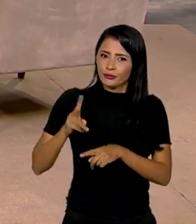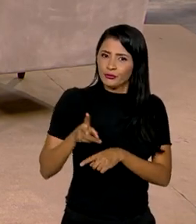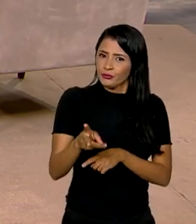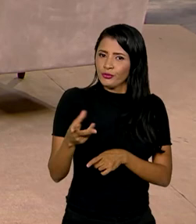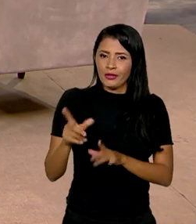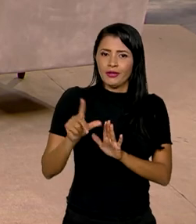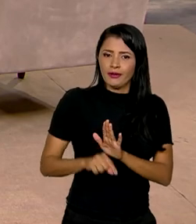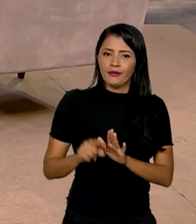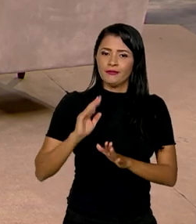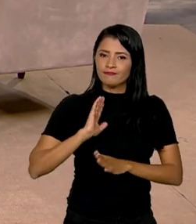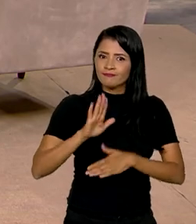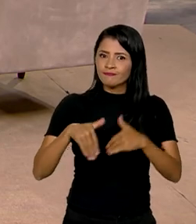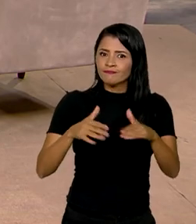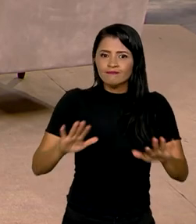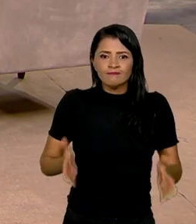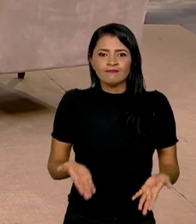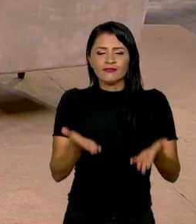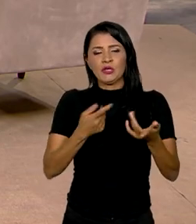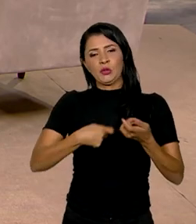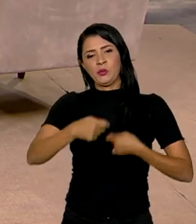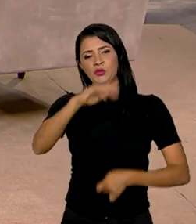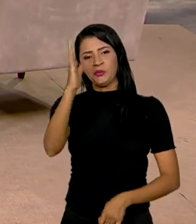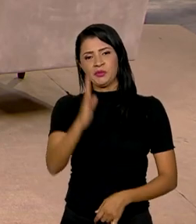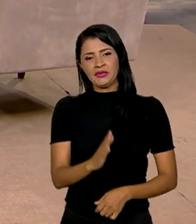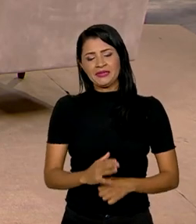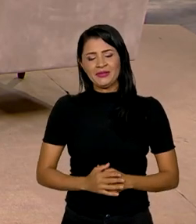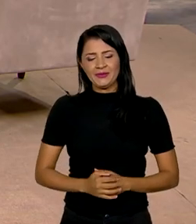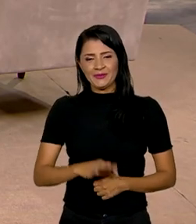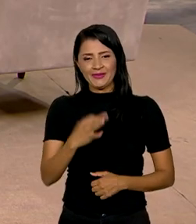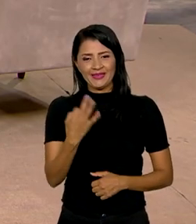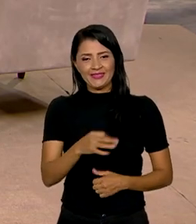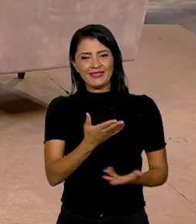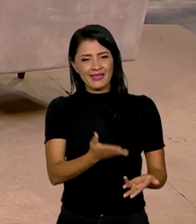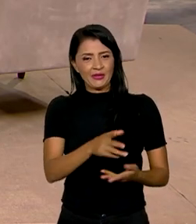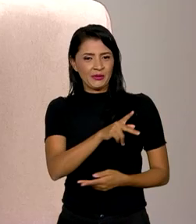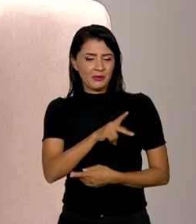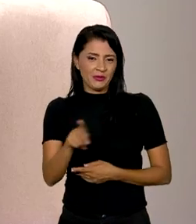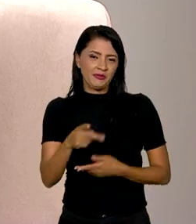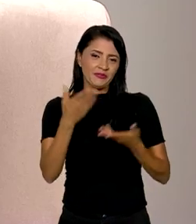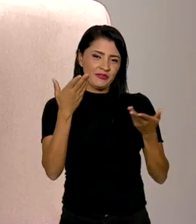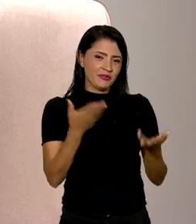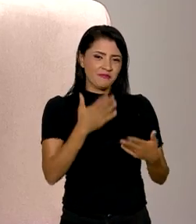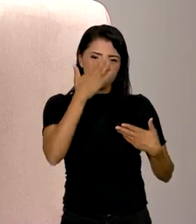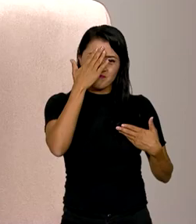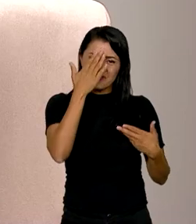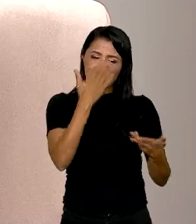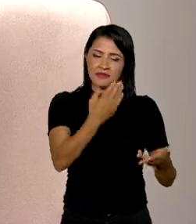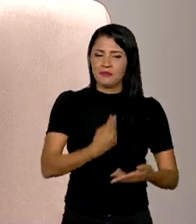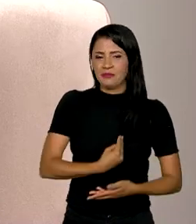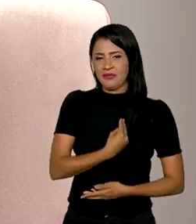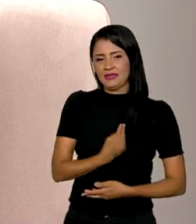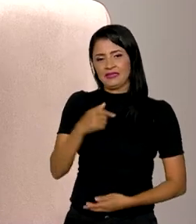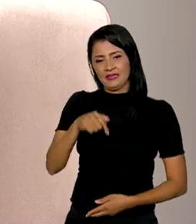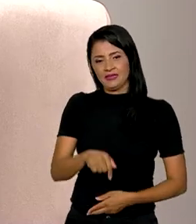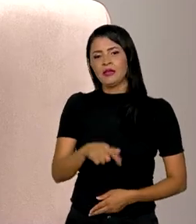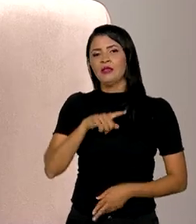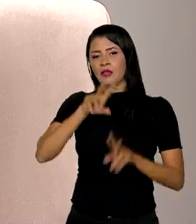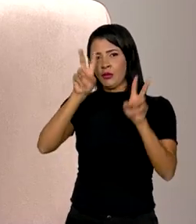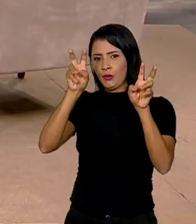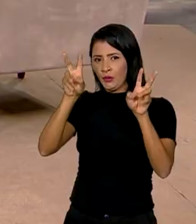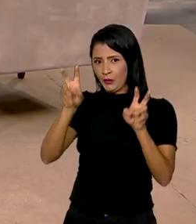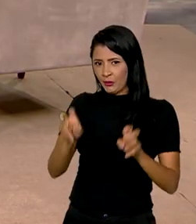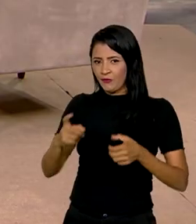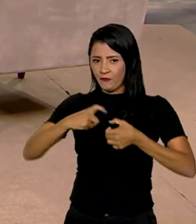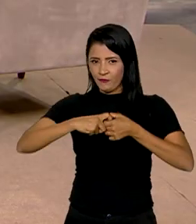propiciar um crescimento ainda maior da economia brasileira. Está certo. Professor José Luis Pagnussar, agradeço aí a sua presença. Tem assunto para a gente